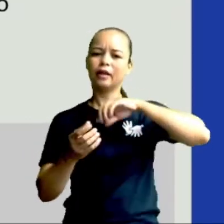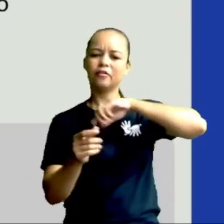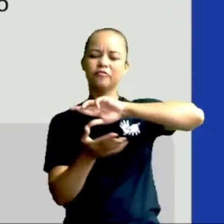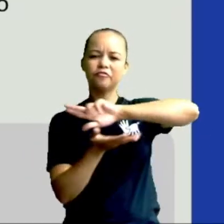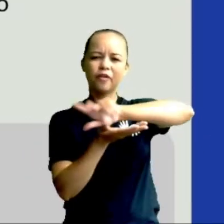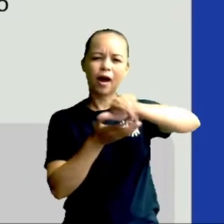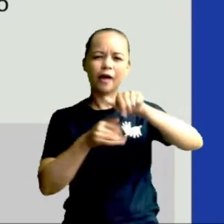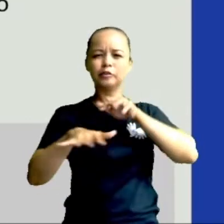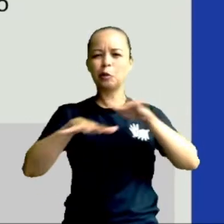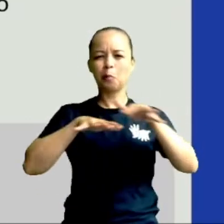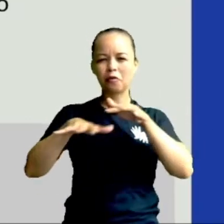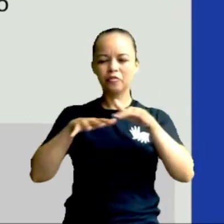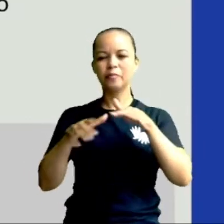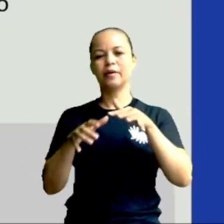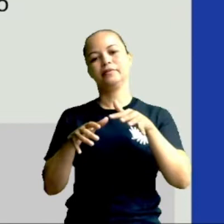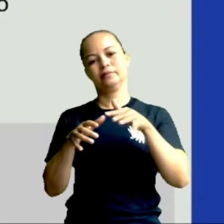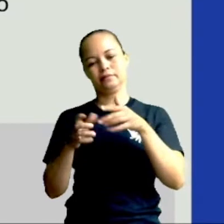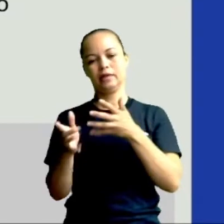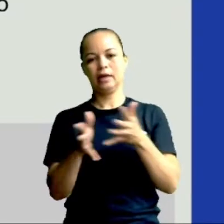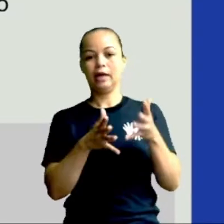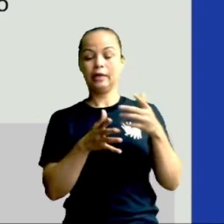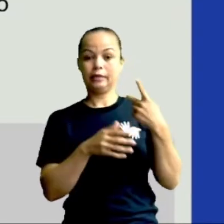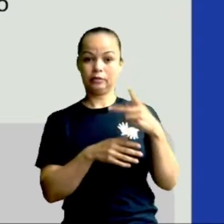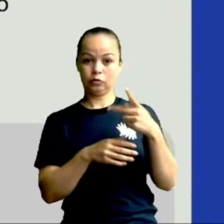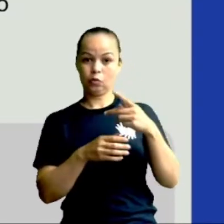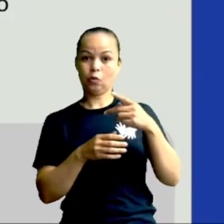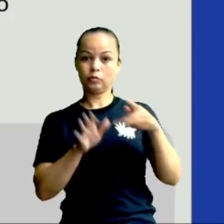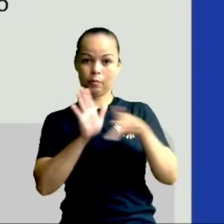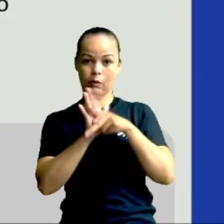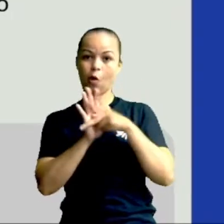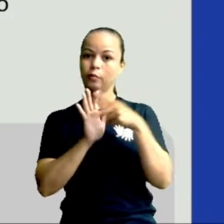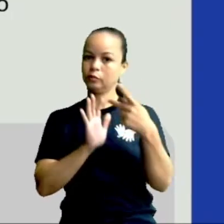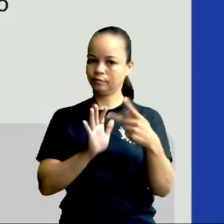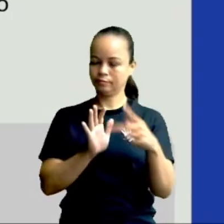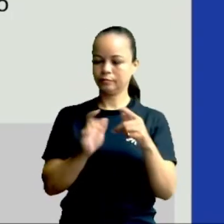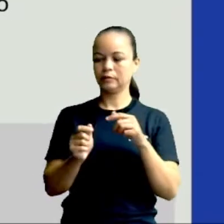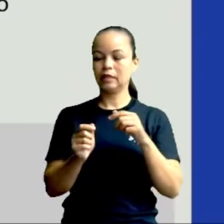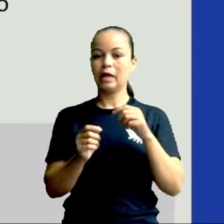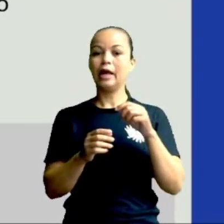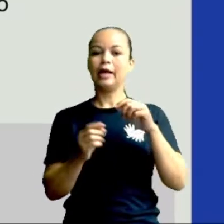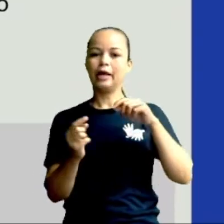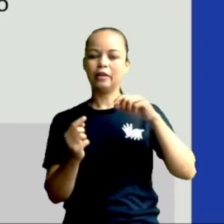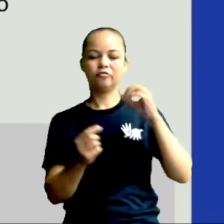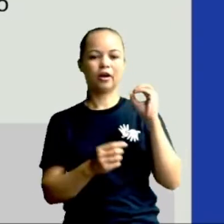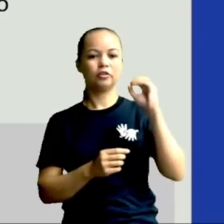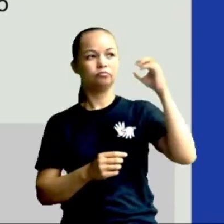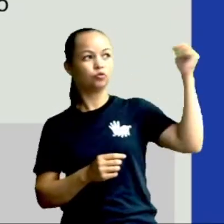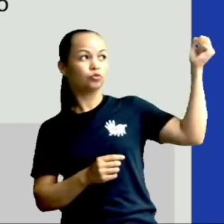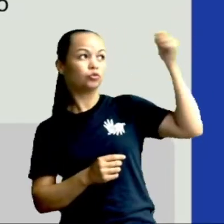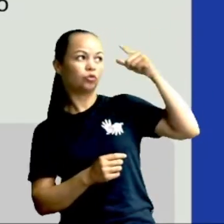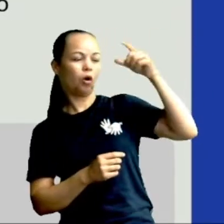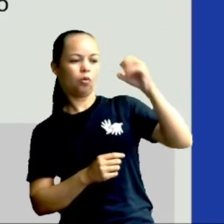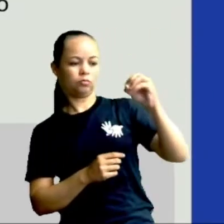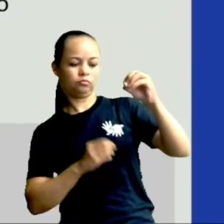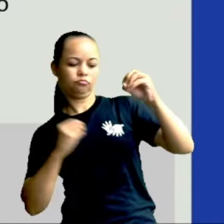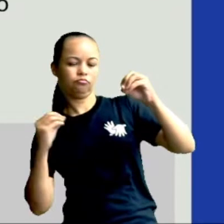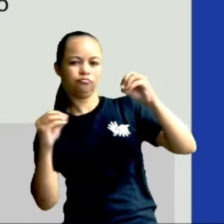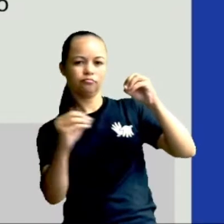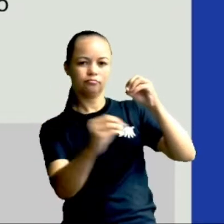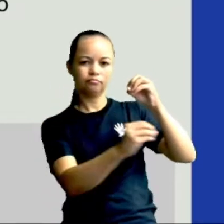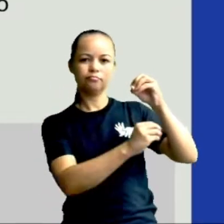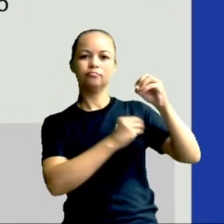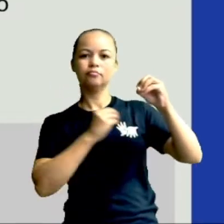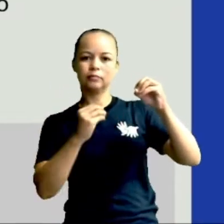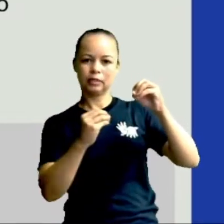movimentos na sua órbita e em torno de si mesmo. Ele vai girando ao redor do Sol e girando ao redor